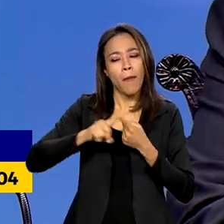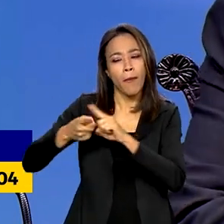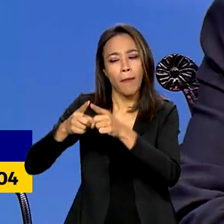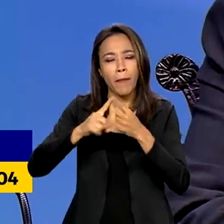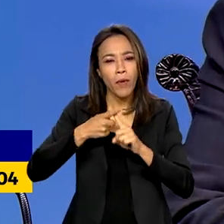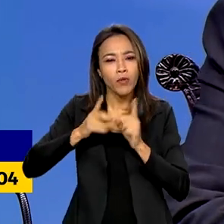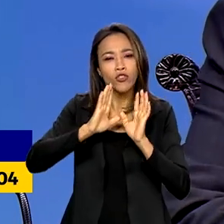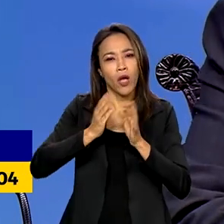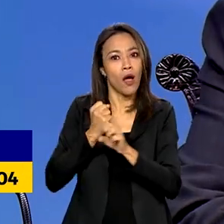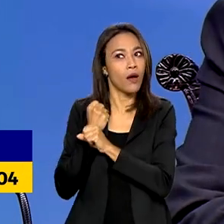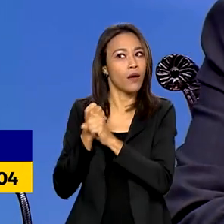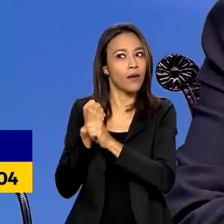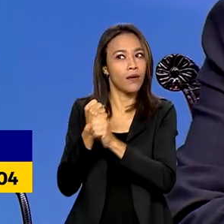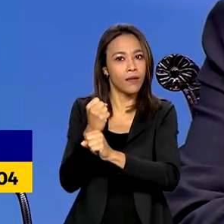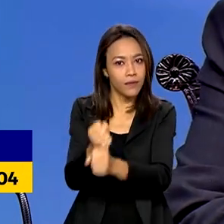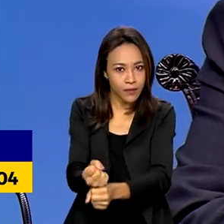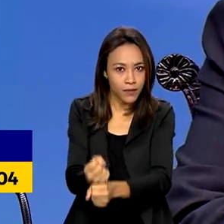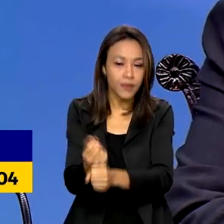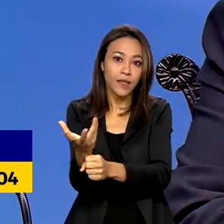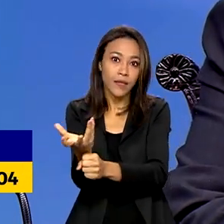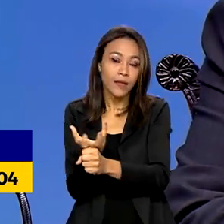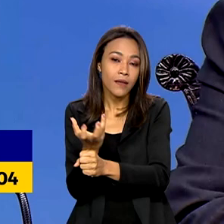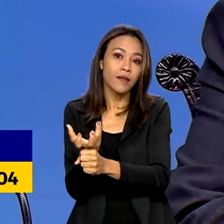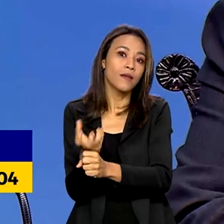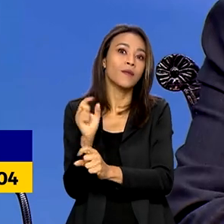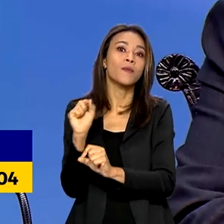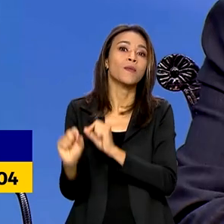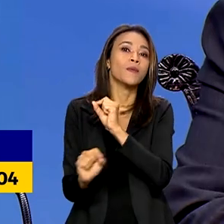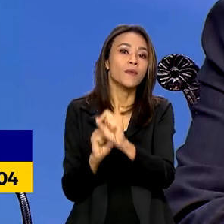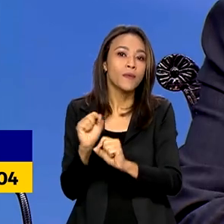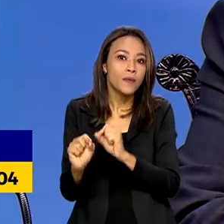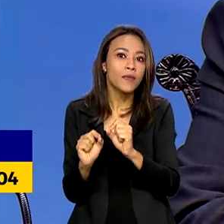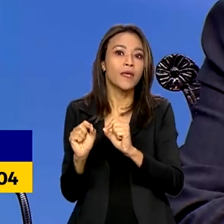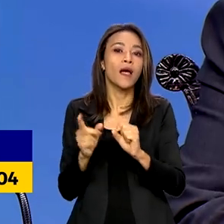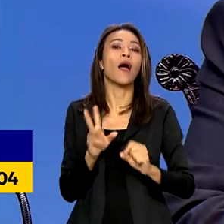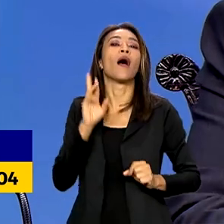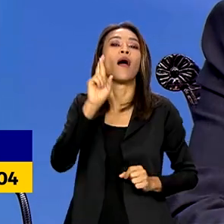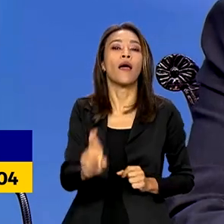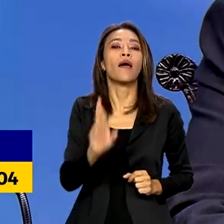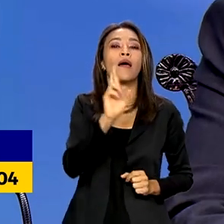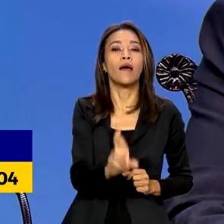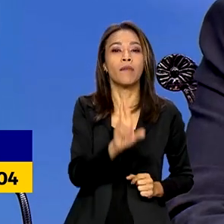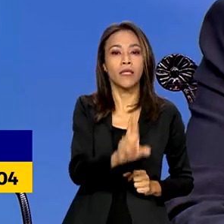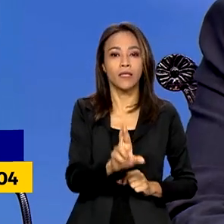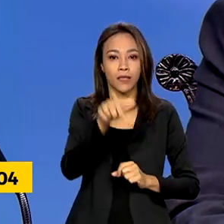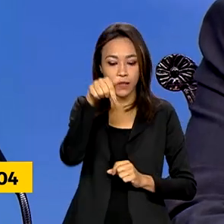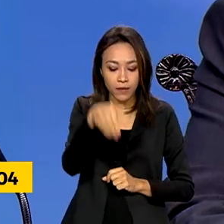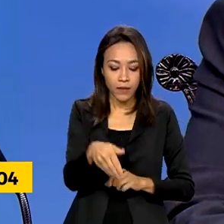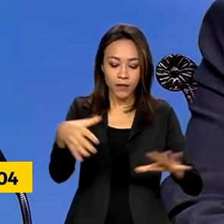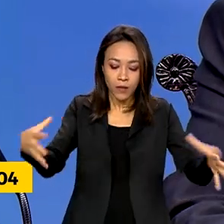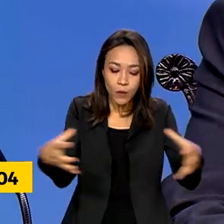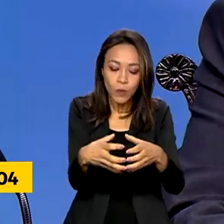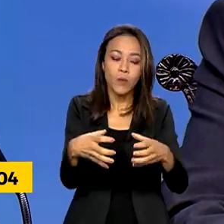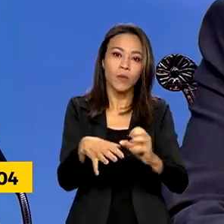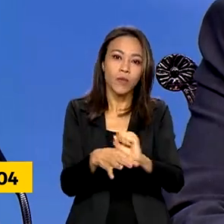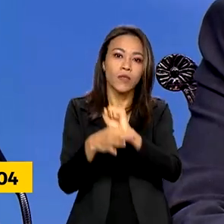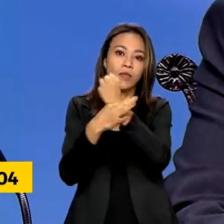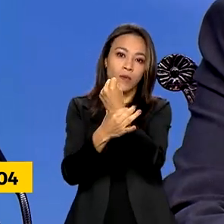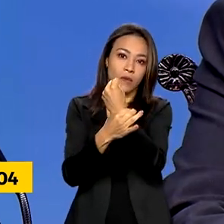buscando então, digamos, equilibrar melhor a representação e a legitimidade do Conselho de Segurança das Nações